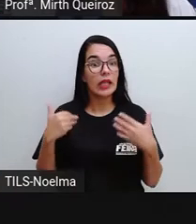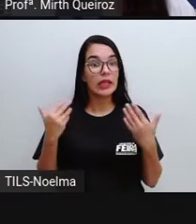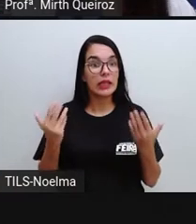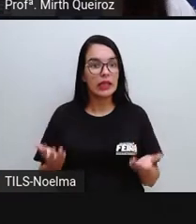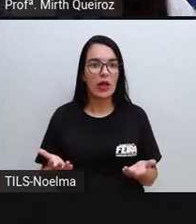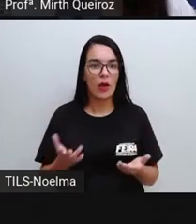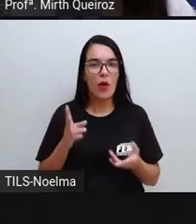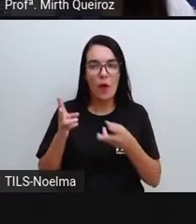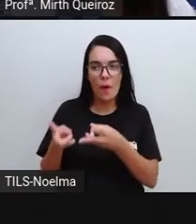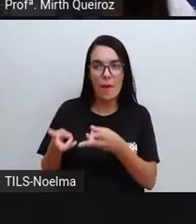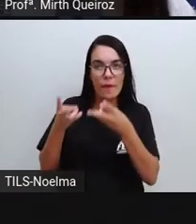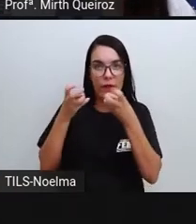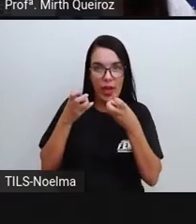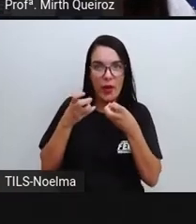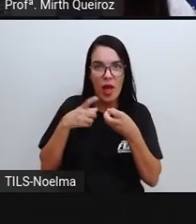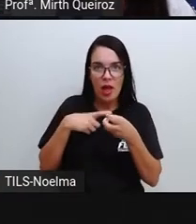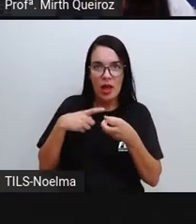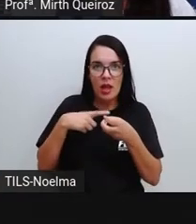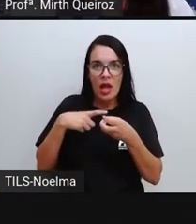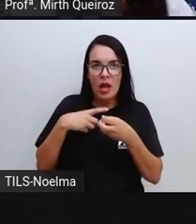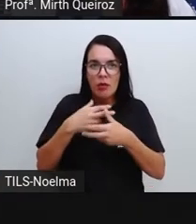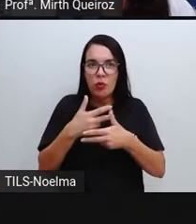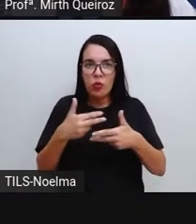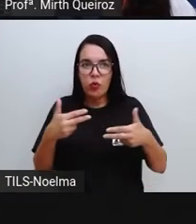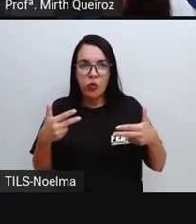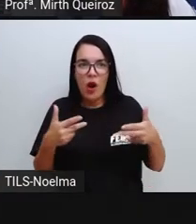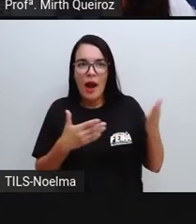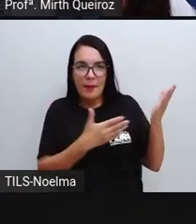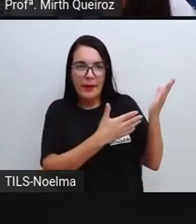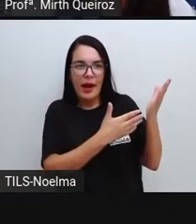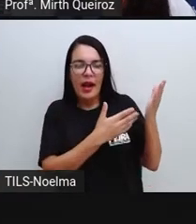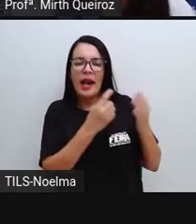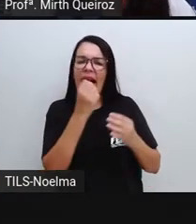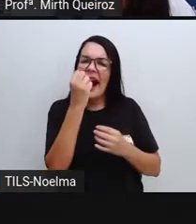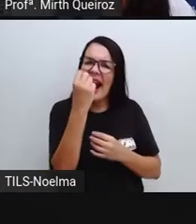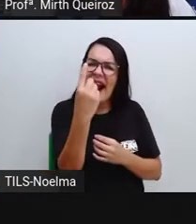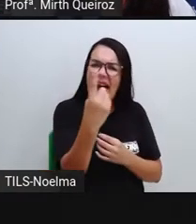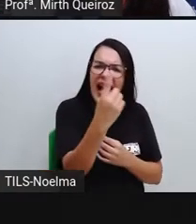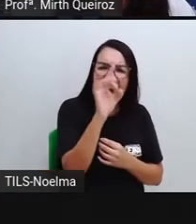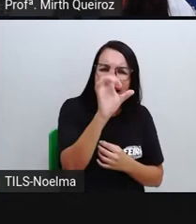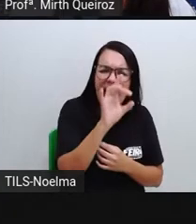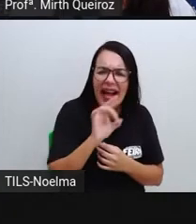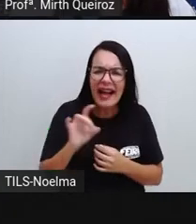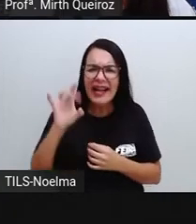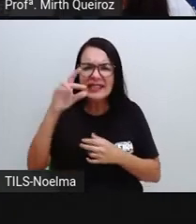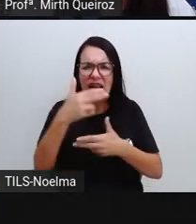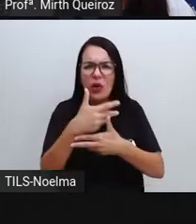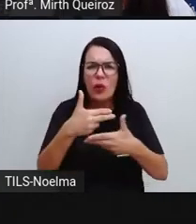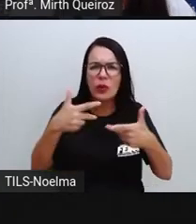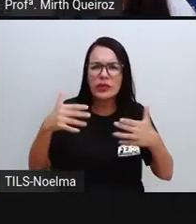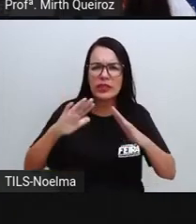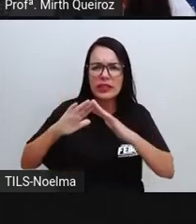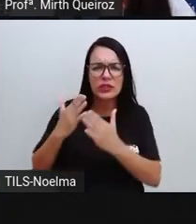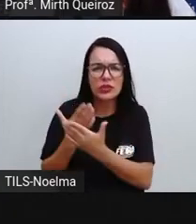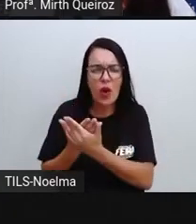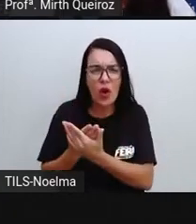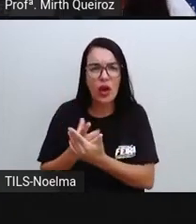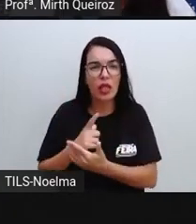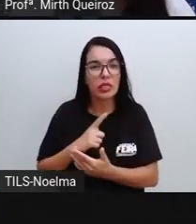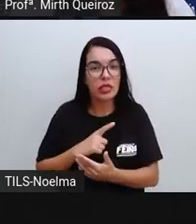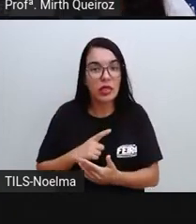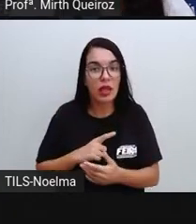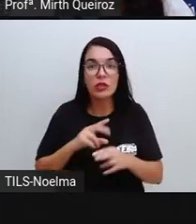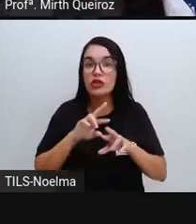Então, observaram os materiais que vocês têm aí? Cada material escolar, ele vai ser composto por diferentes